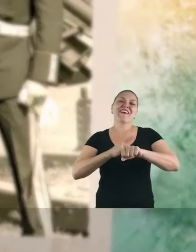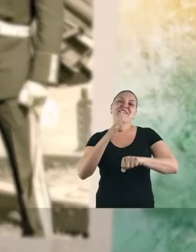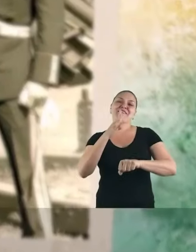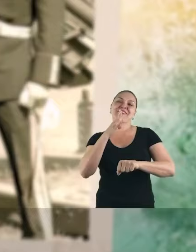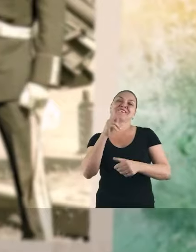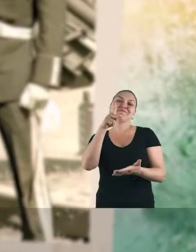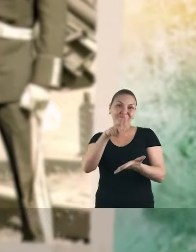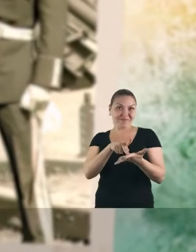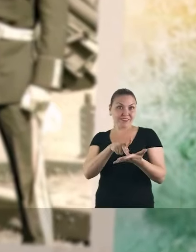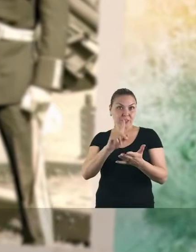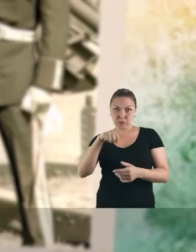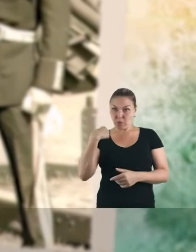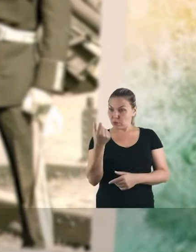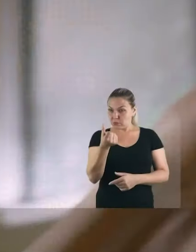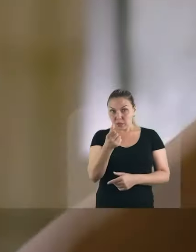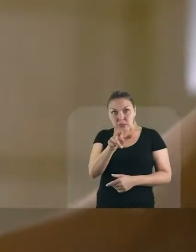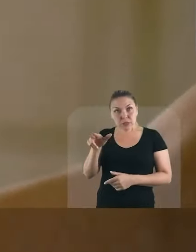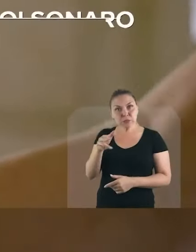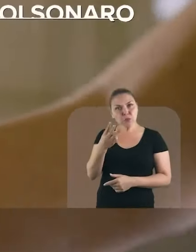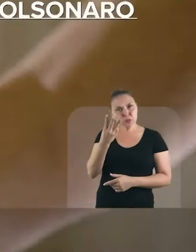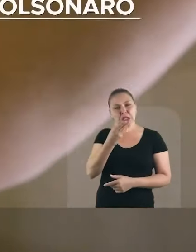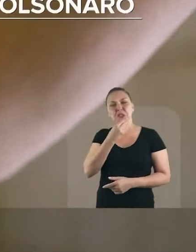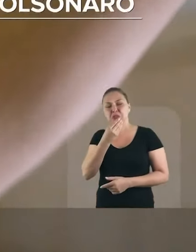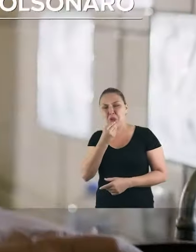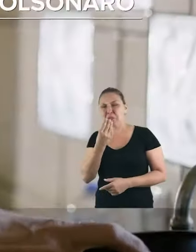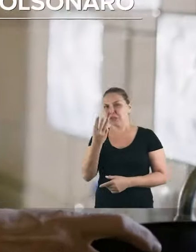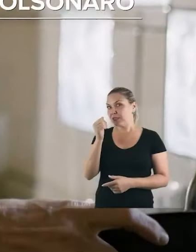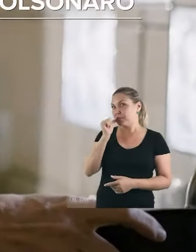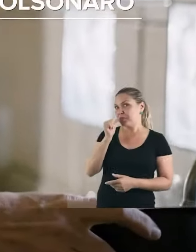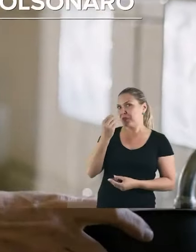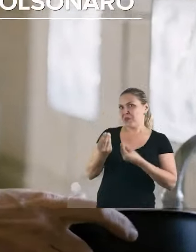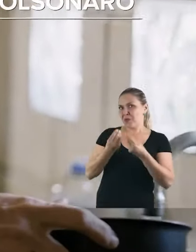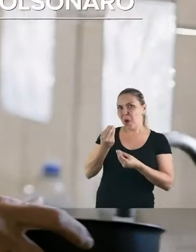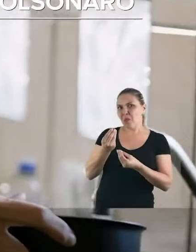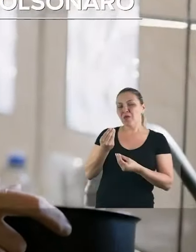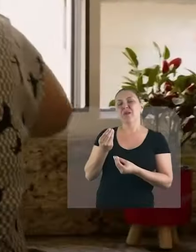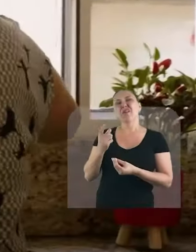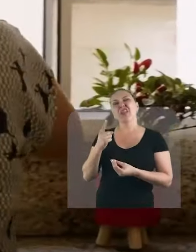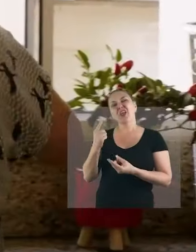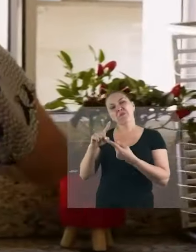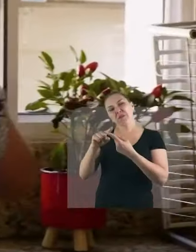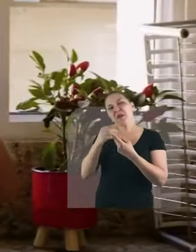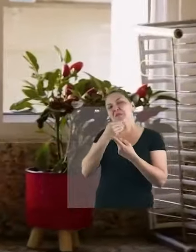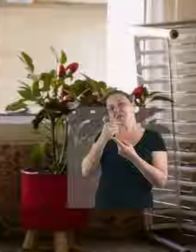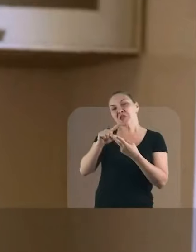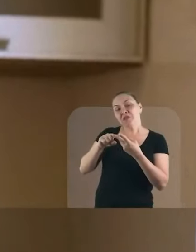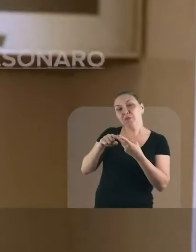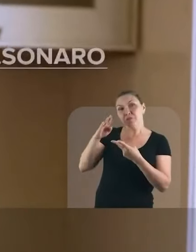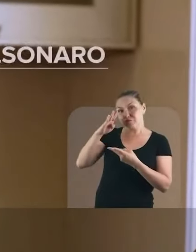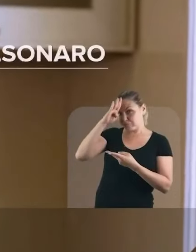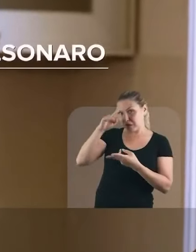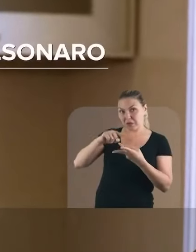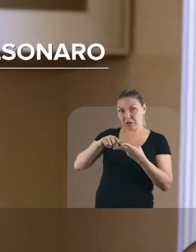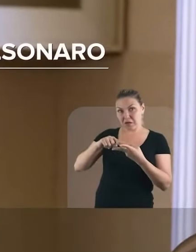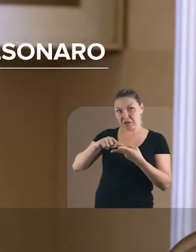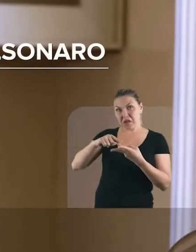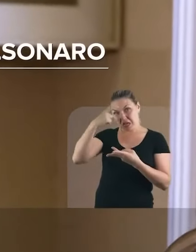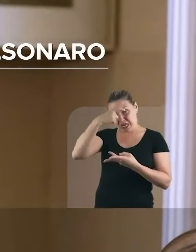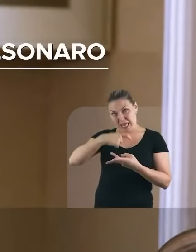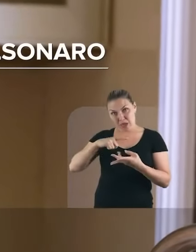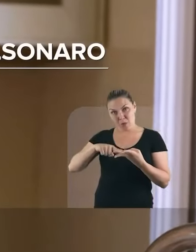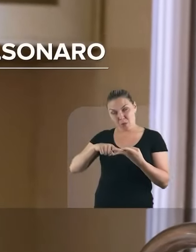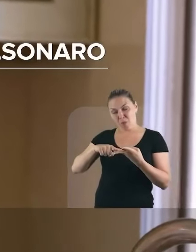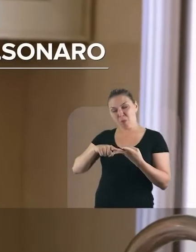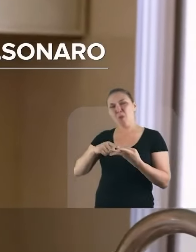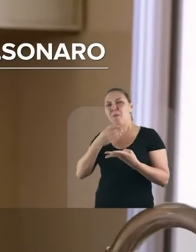está na hora de conhecer Nós somos em seis irmãos Três homens e três mulheres O Guido primeiro Jair, Denise Eu,